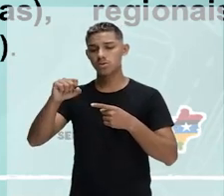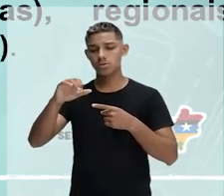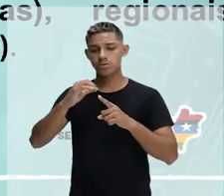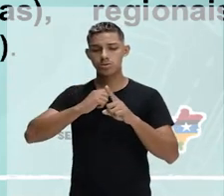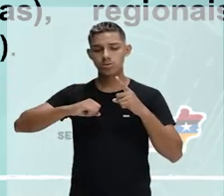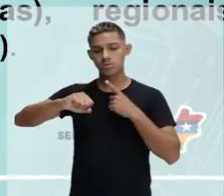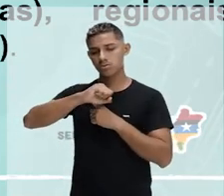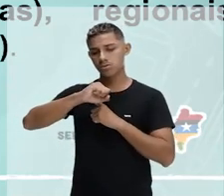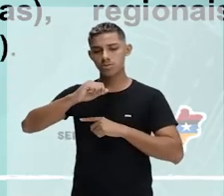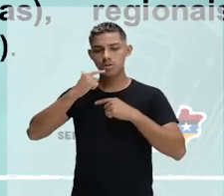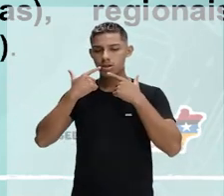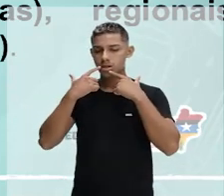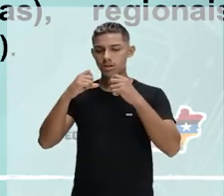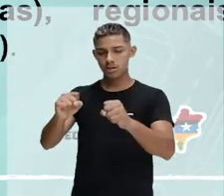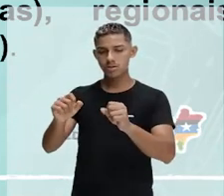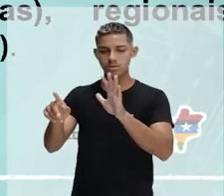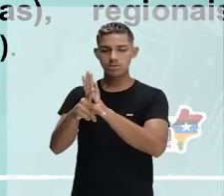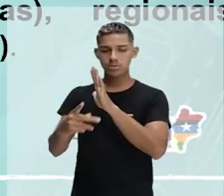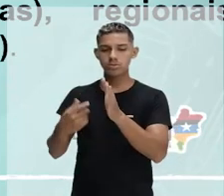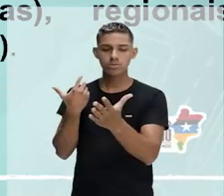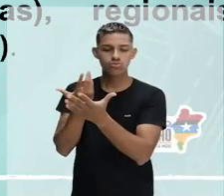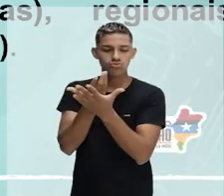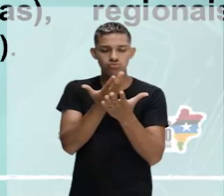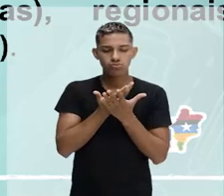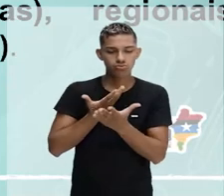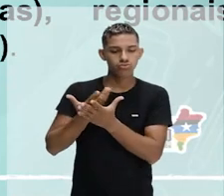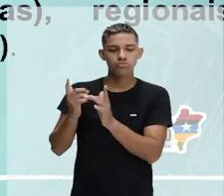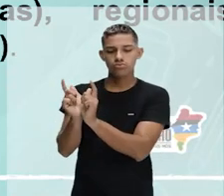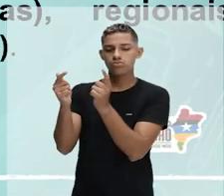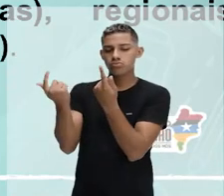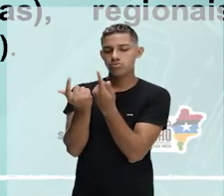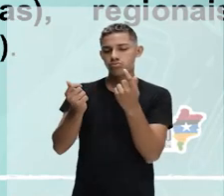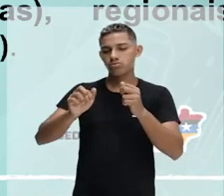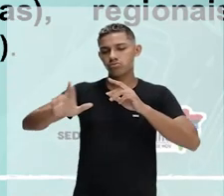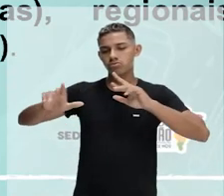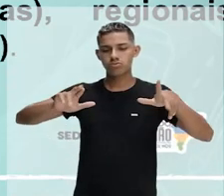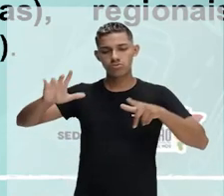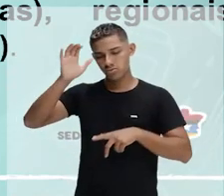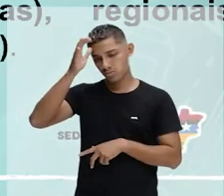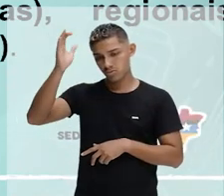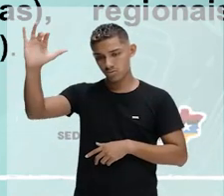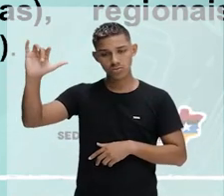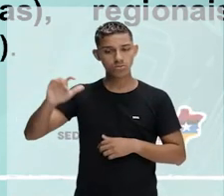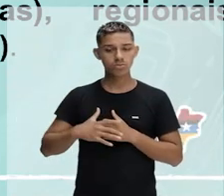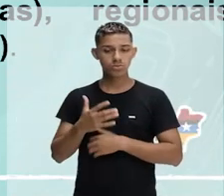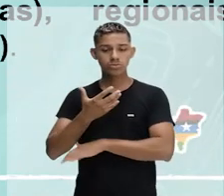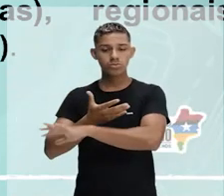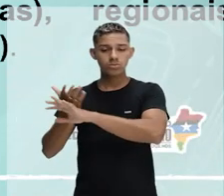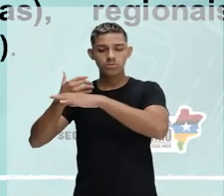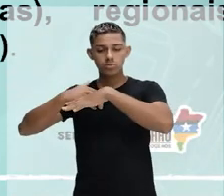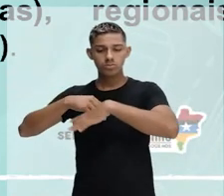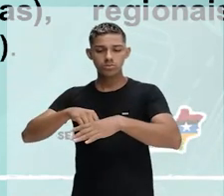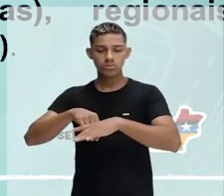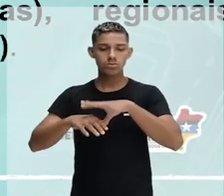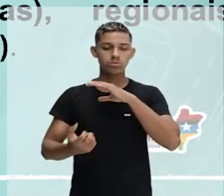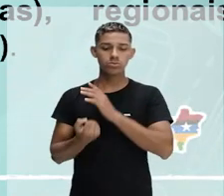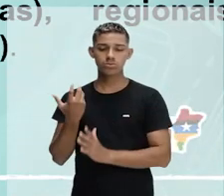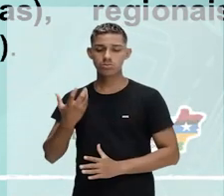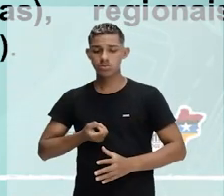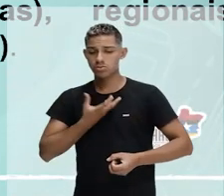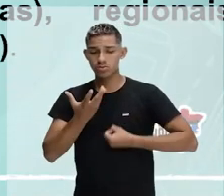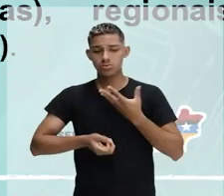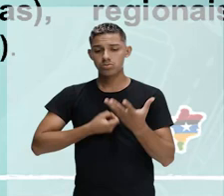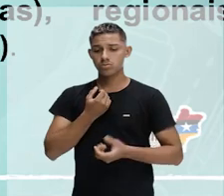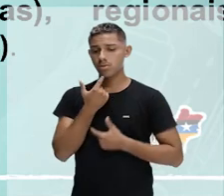que estuda a divisão da sociedade em grupos com diferentes culturas e costumes. Dá origem a diferentes formas de expressão da língua.